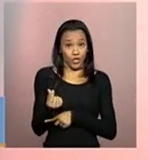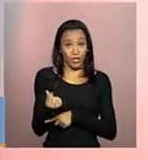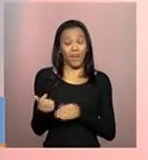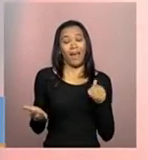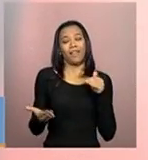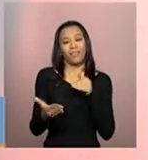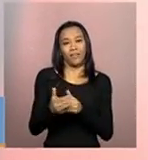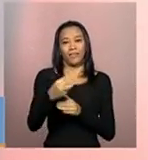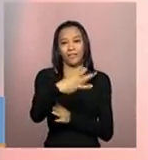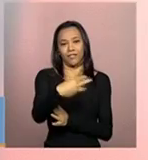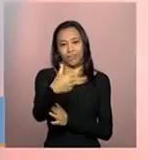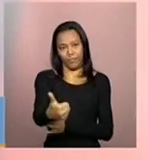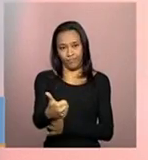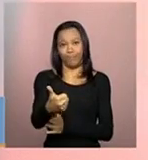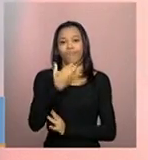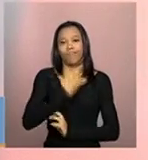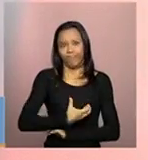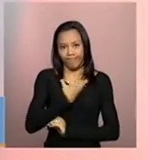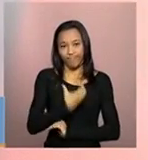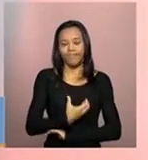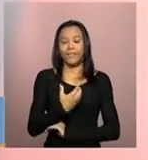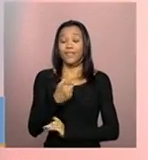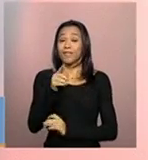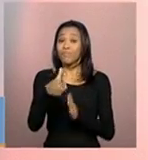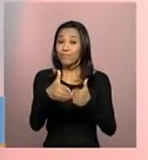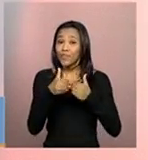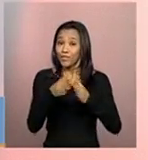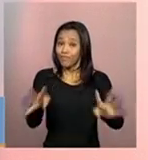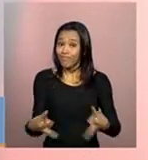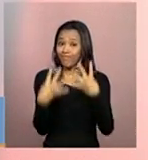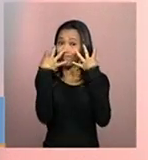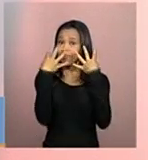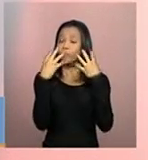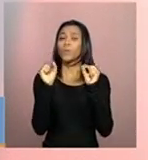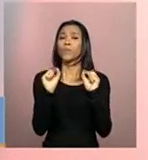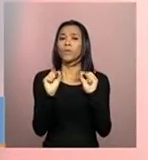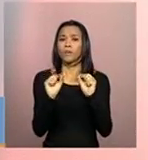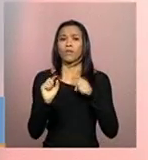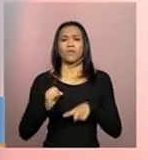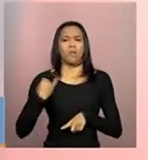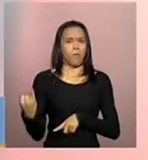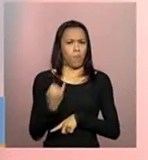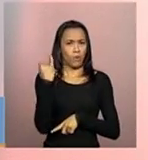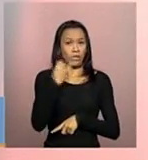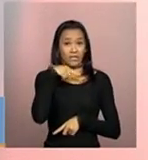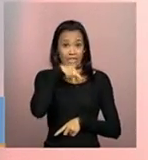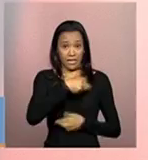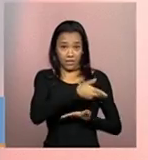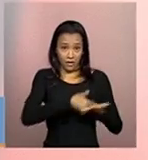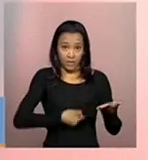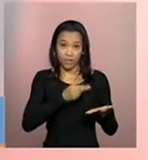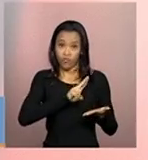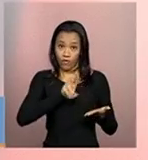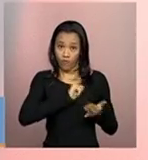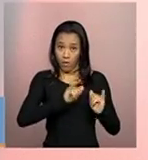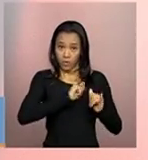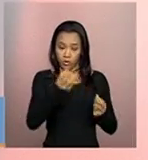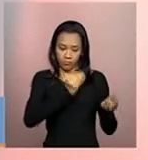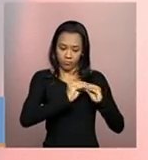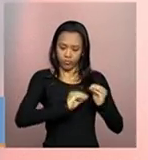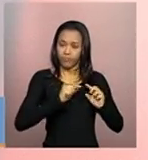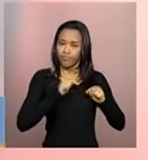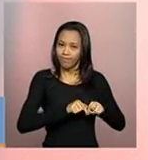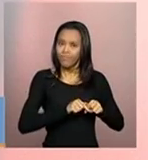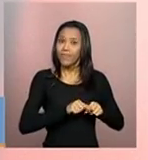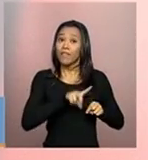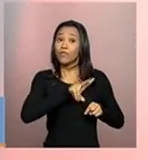31 de dezembro. E a gente chama muita atenção de que a importância desse cadastro se reveste no conhecimento que